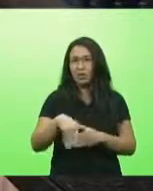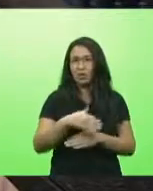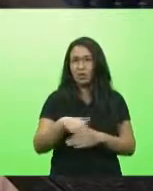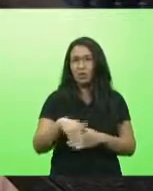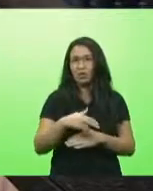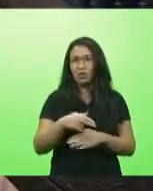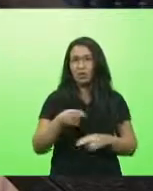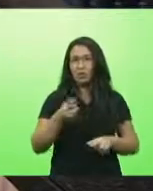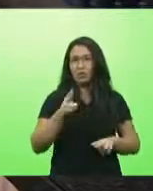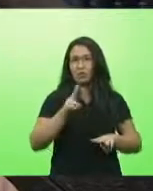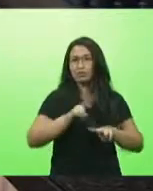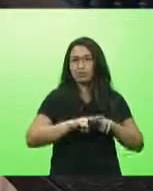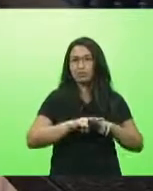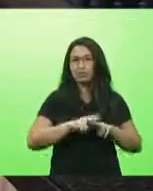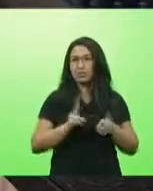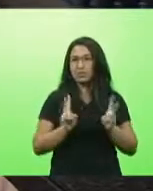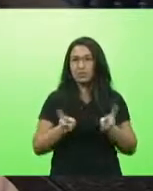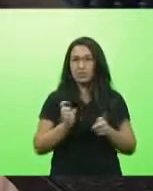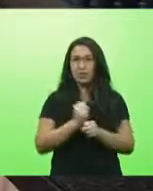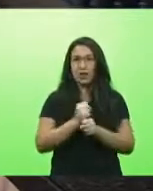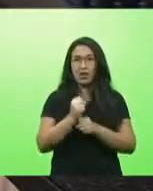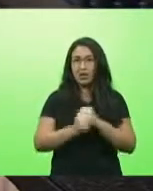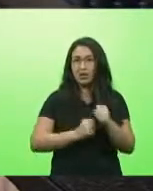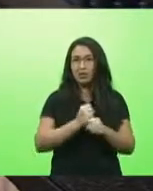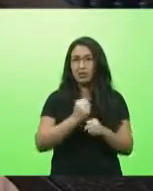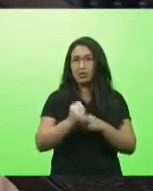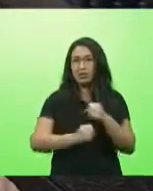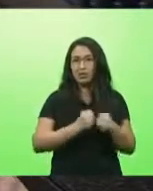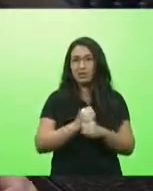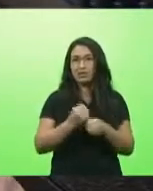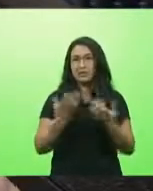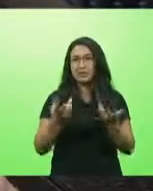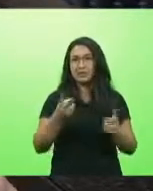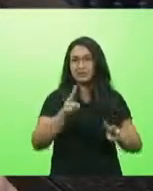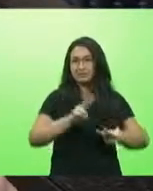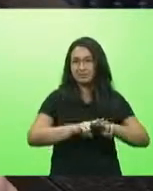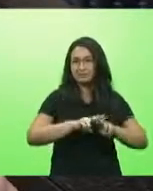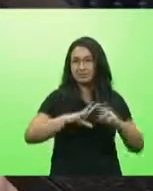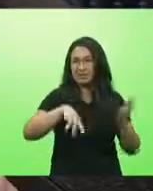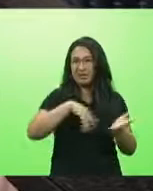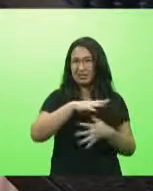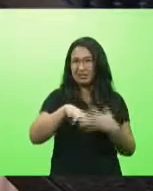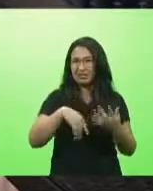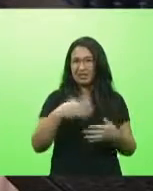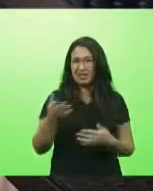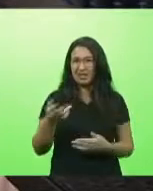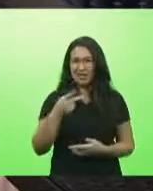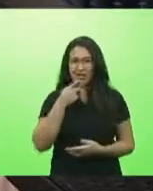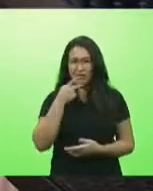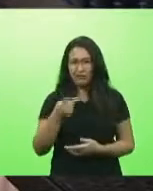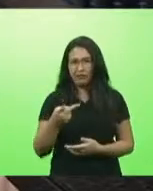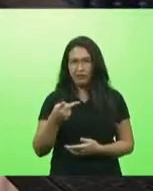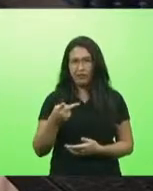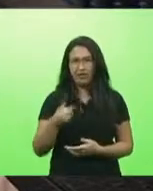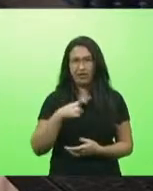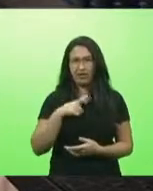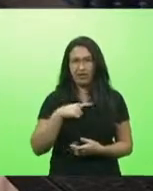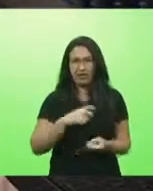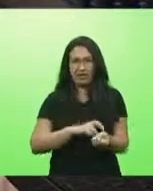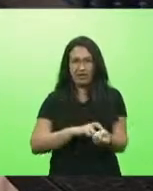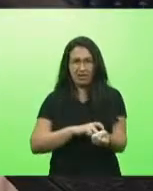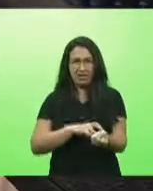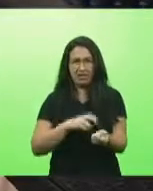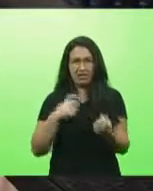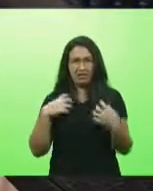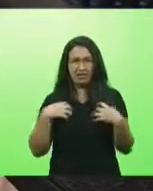grade dia de rebelião que todo ano a cadeia virava e o cara me falar que está com estresse no horarrego e falar